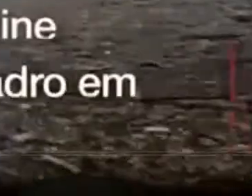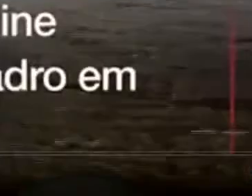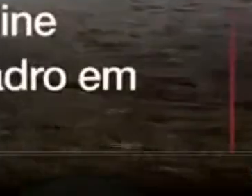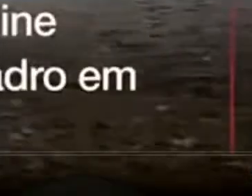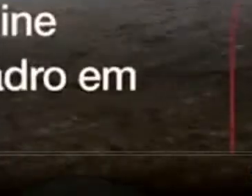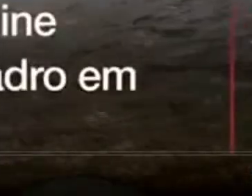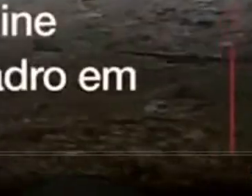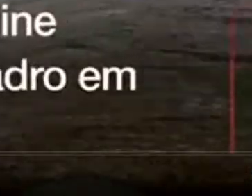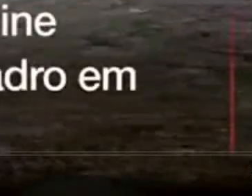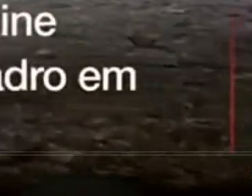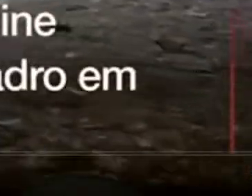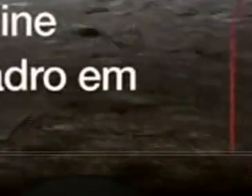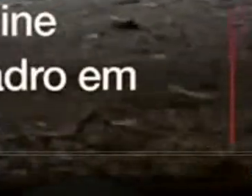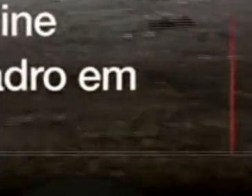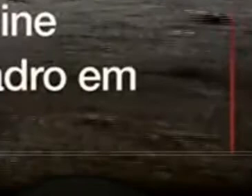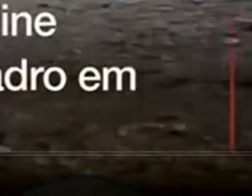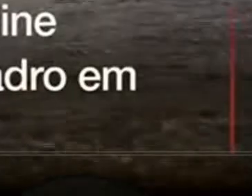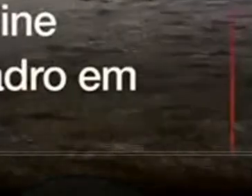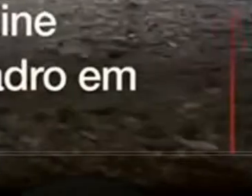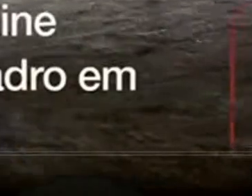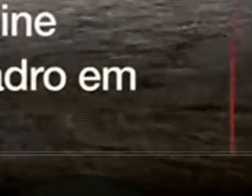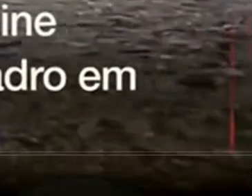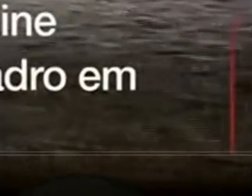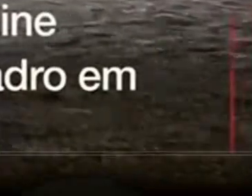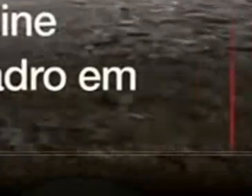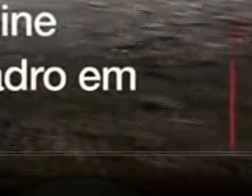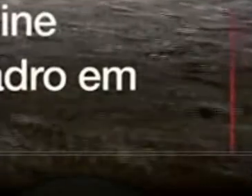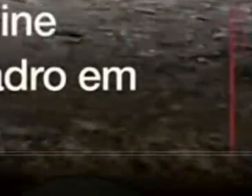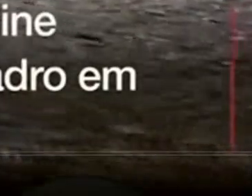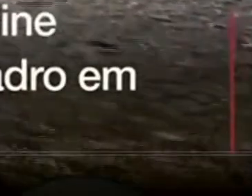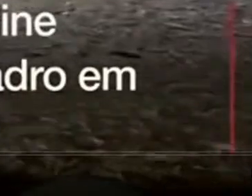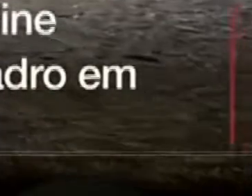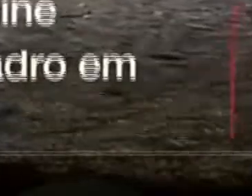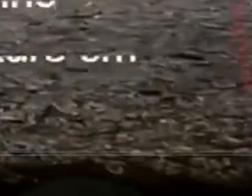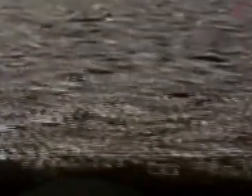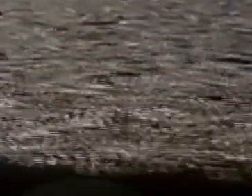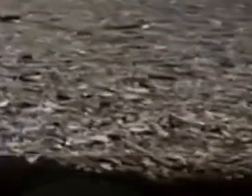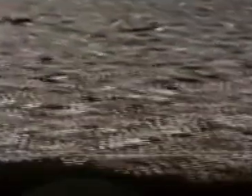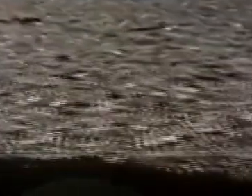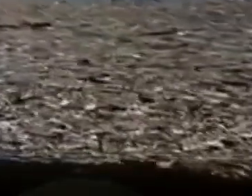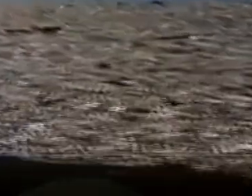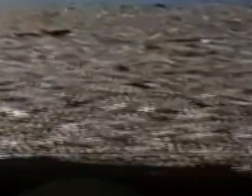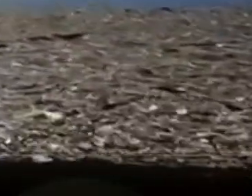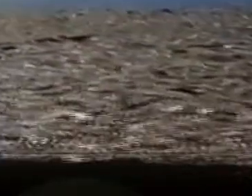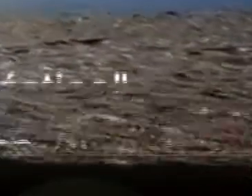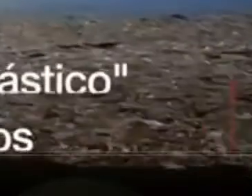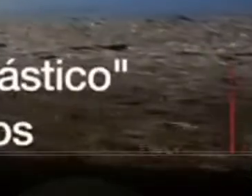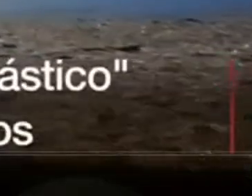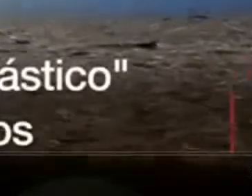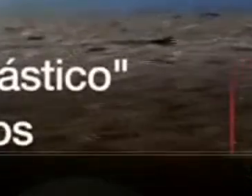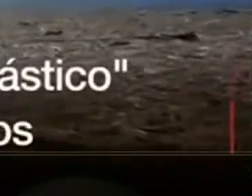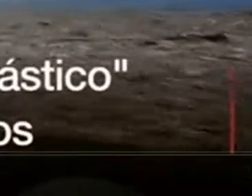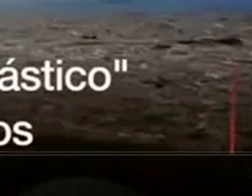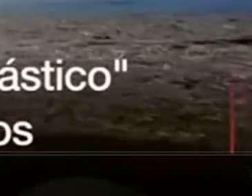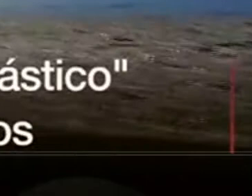São mais difíceis. A quantidade de estouros fechados é